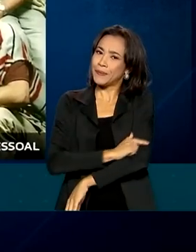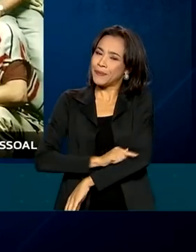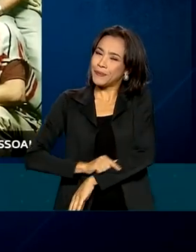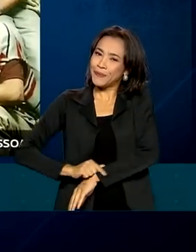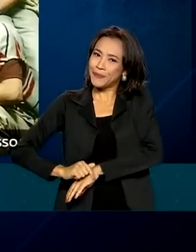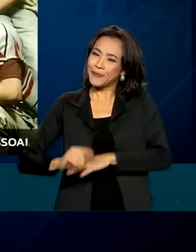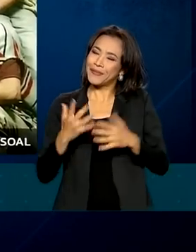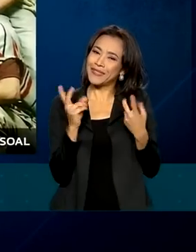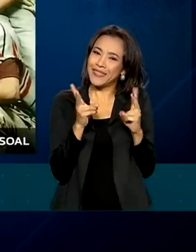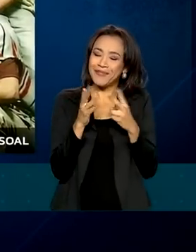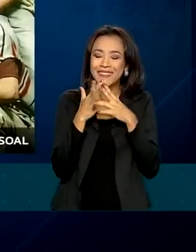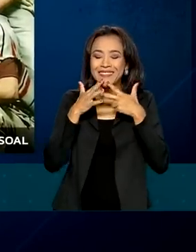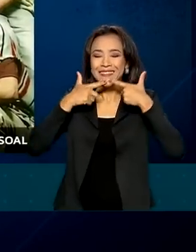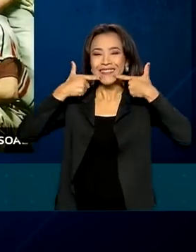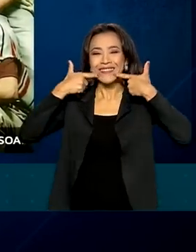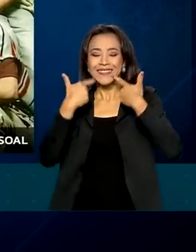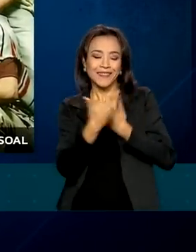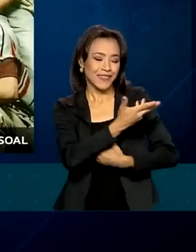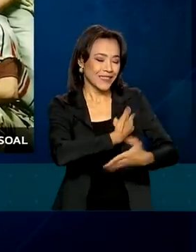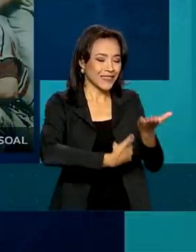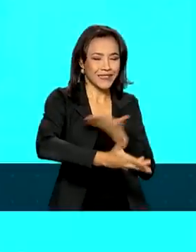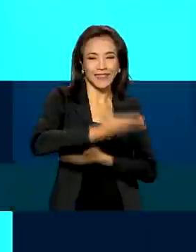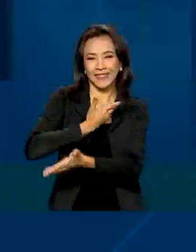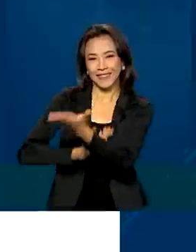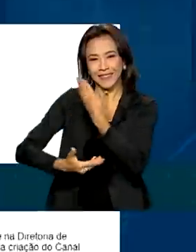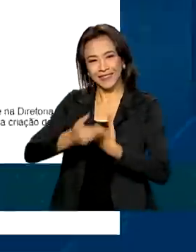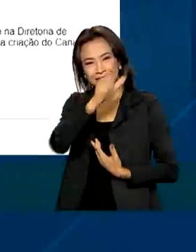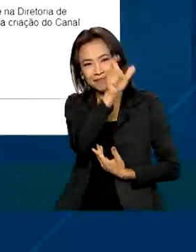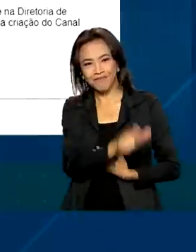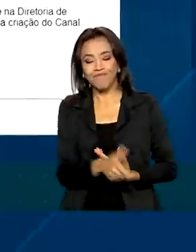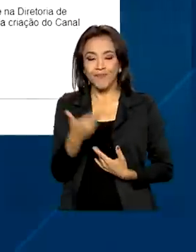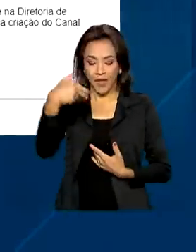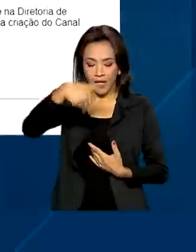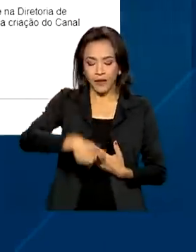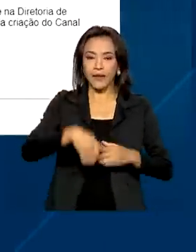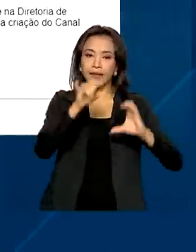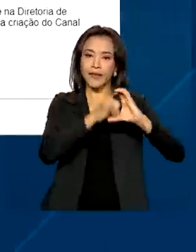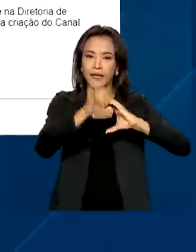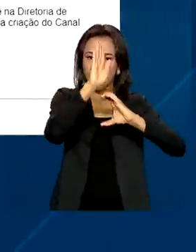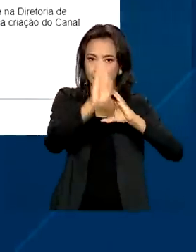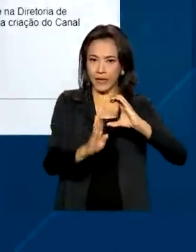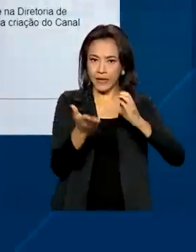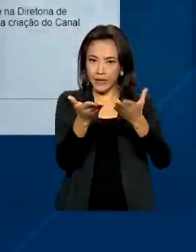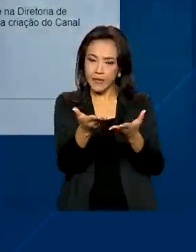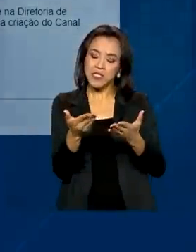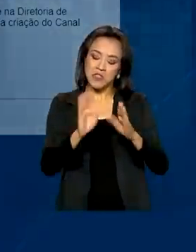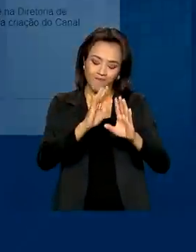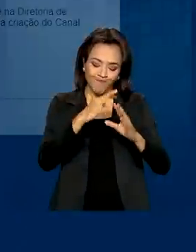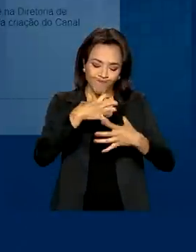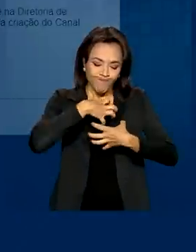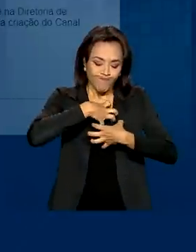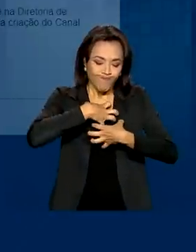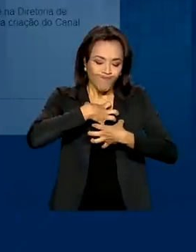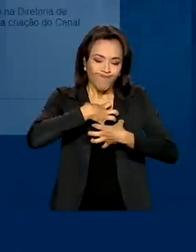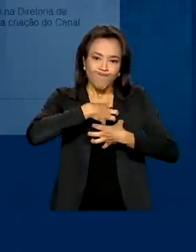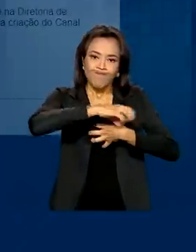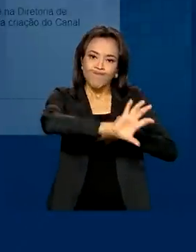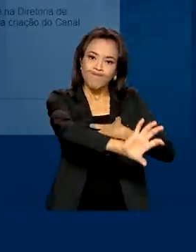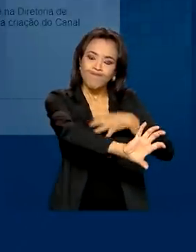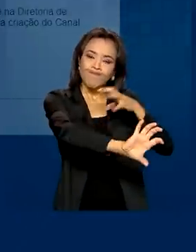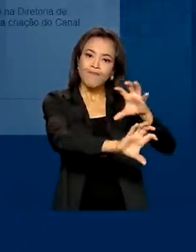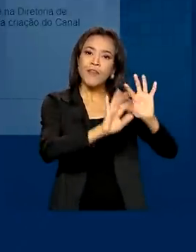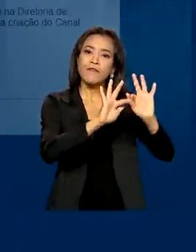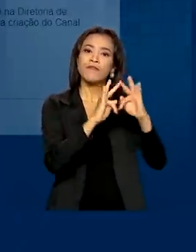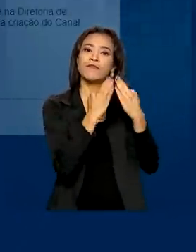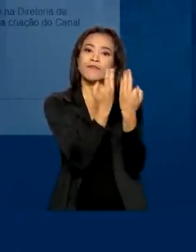simpatia de todos que o conheceram. Em nota, a empresa Brasil de Comunicação prestou condolências aos familiares e